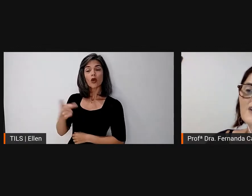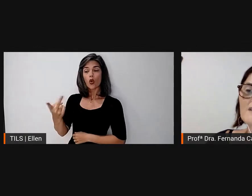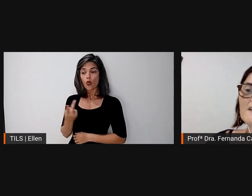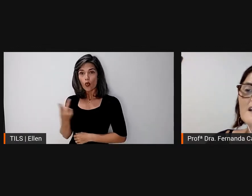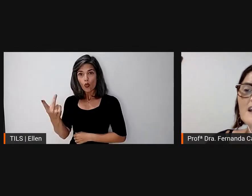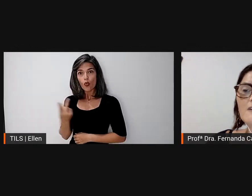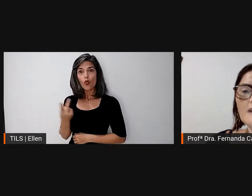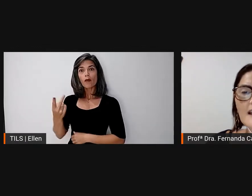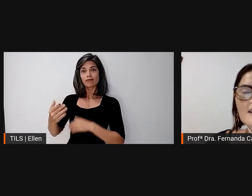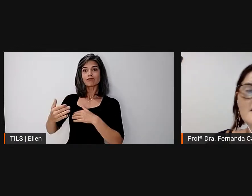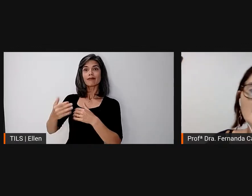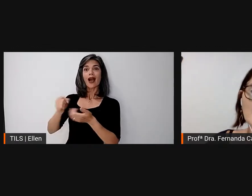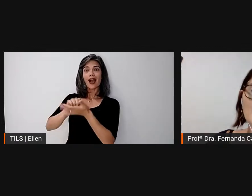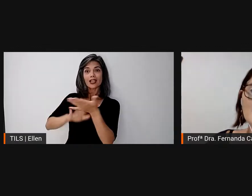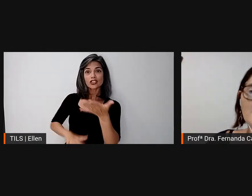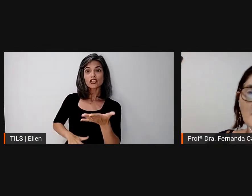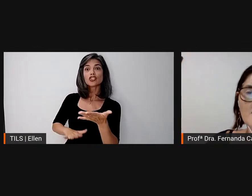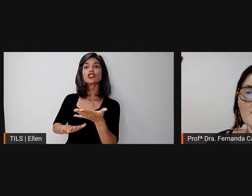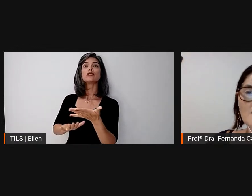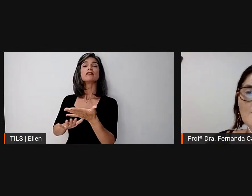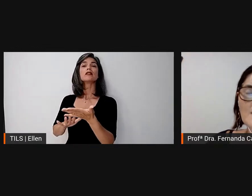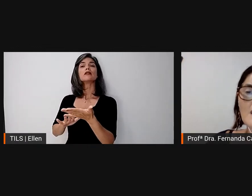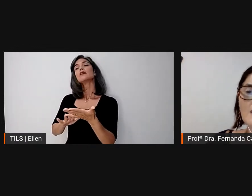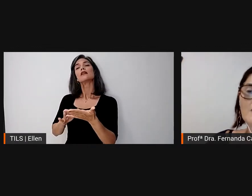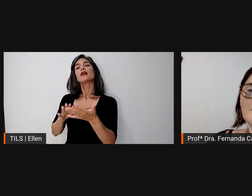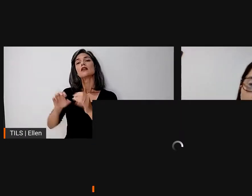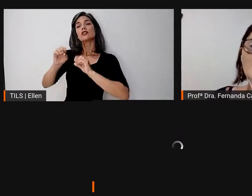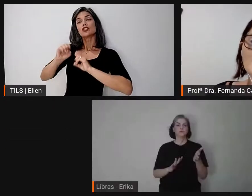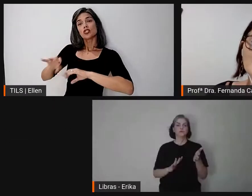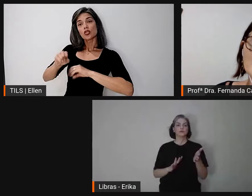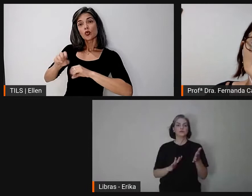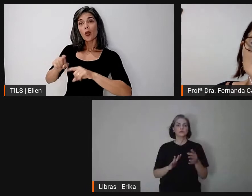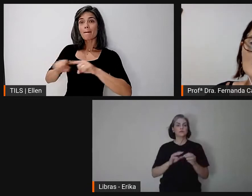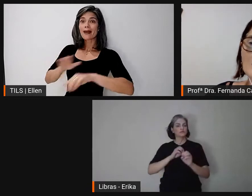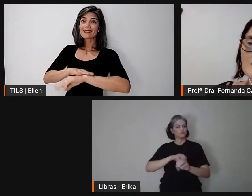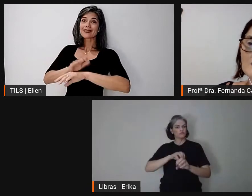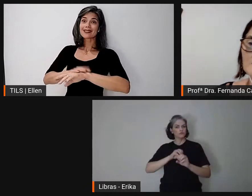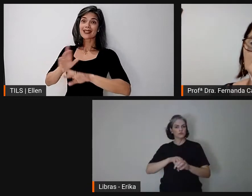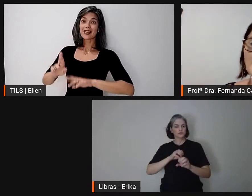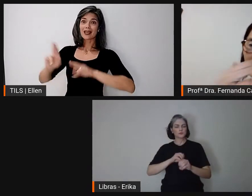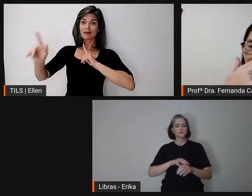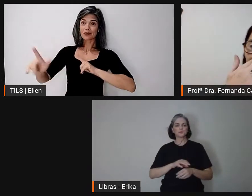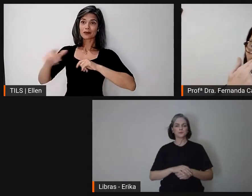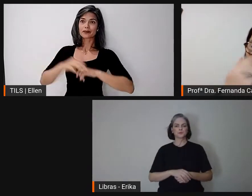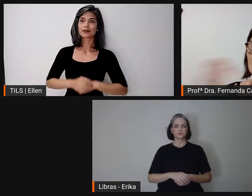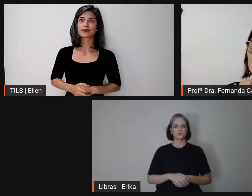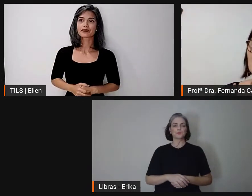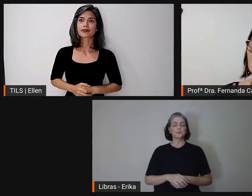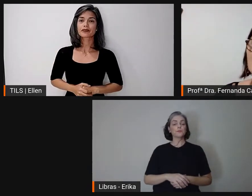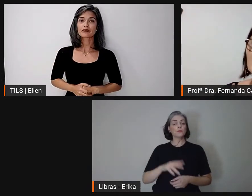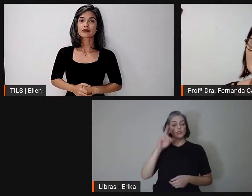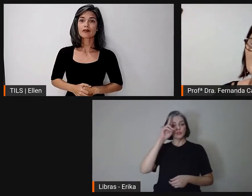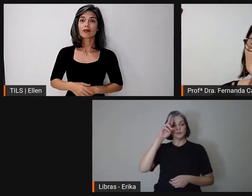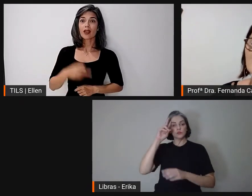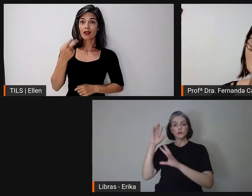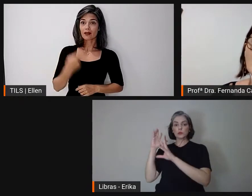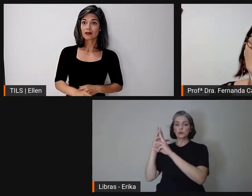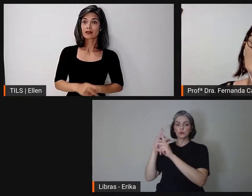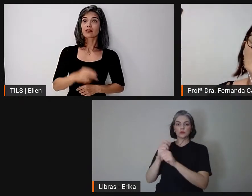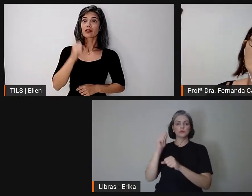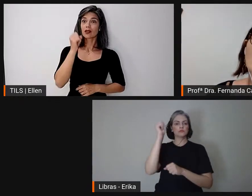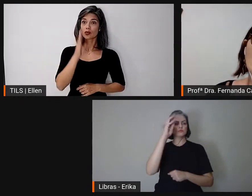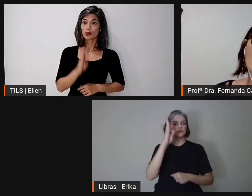educativas em lugares e tempos diversos. Do ponto de vista histórico, a EAD no Brasil pode ser